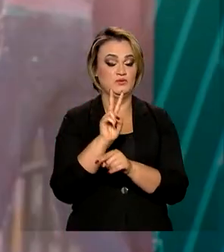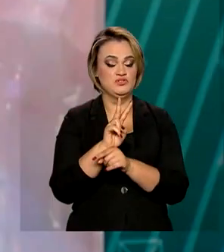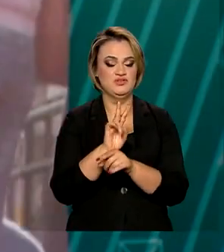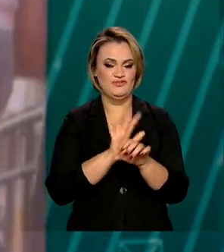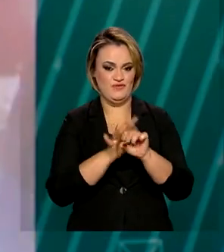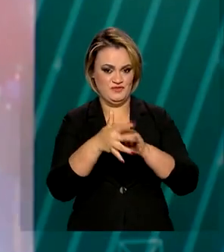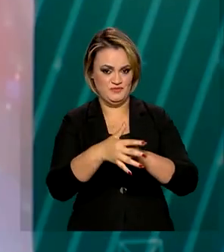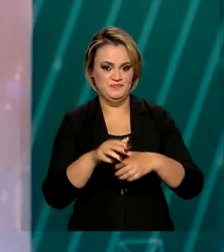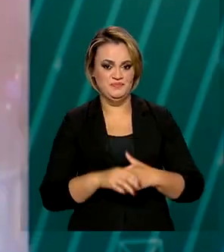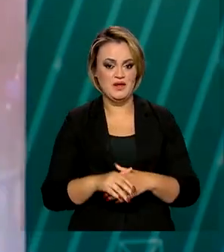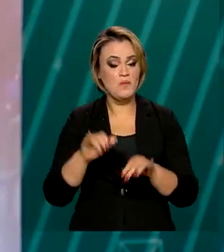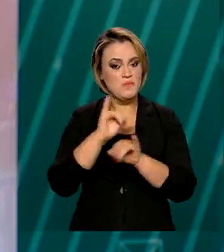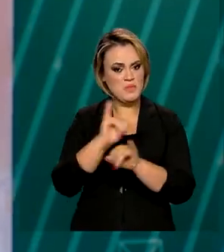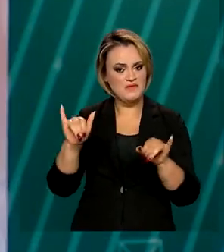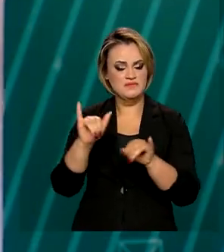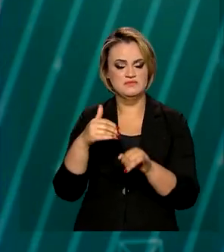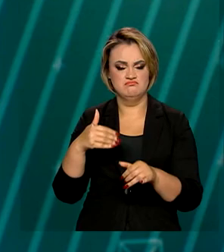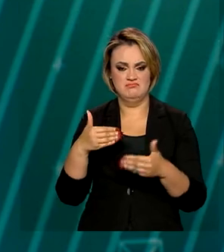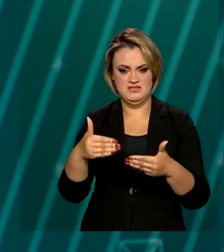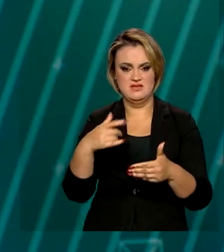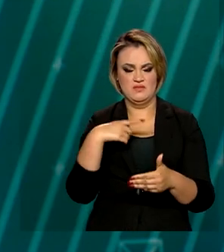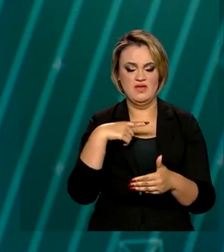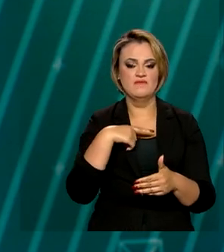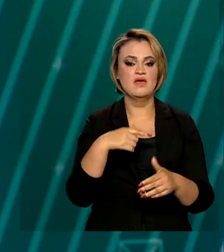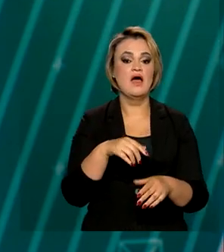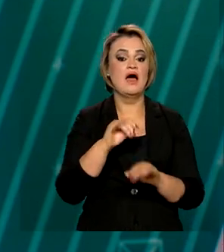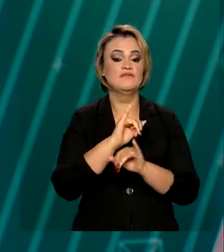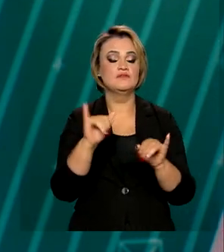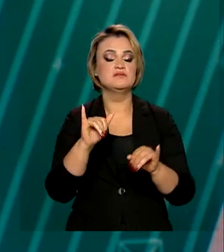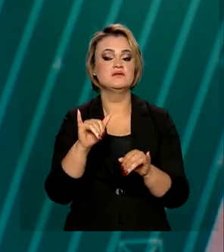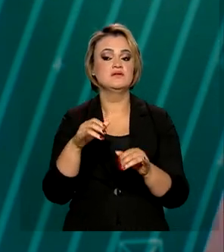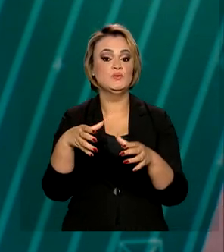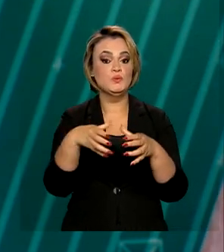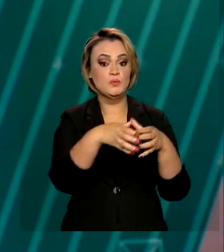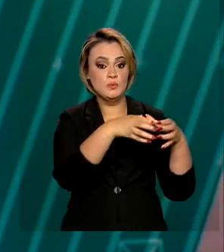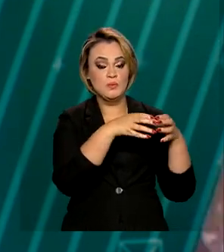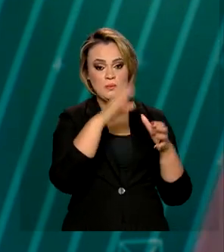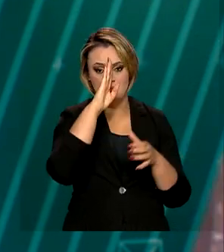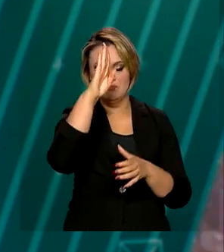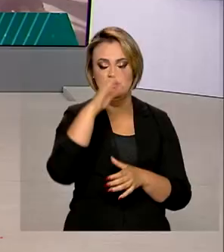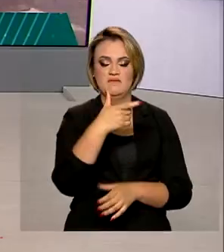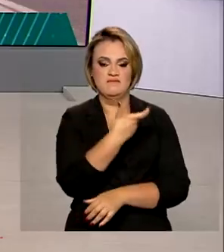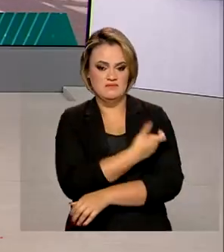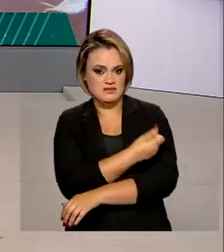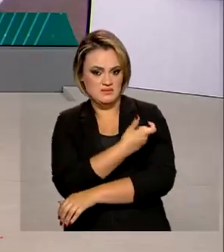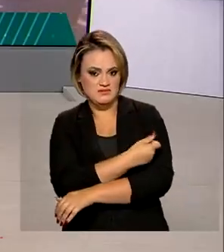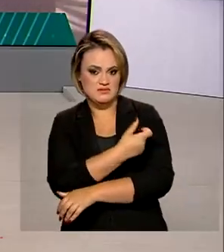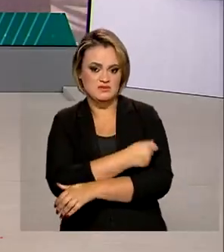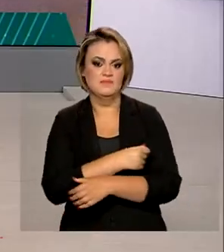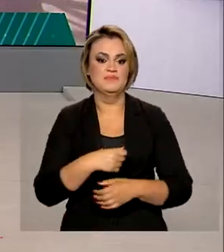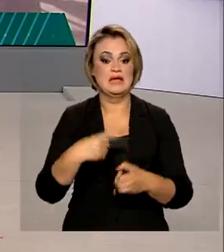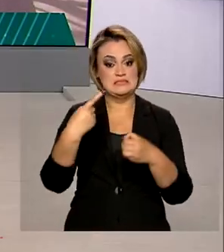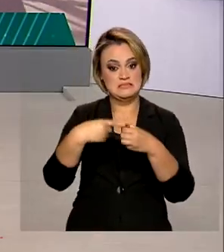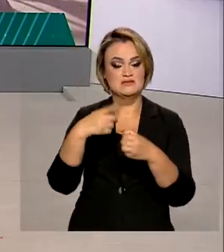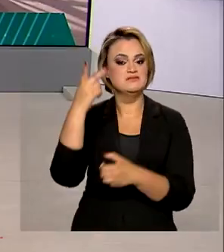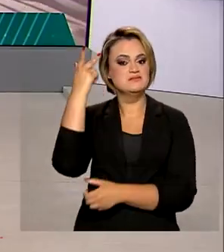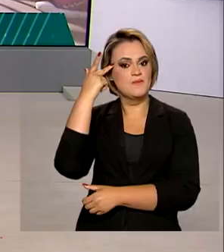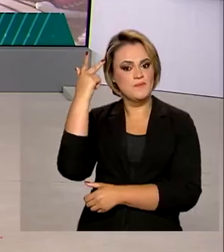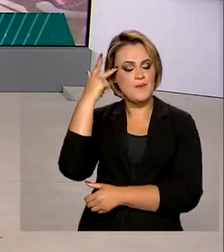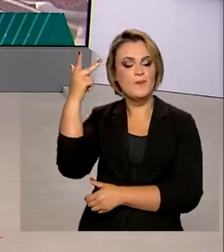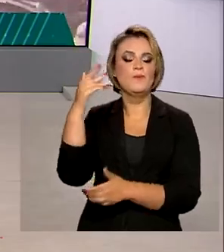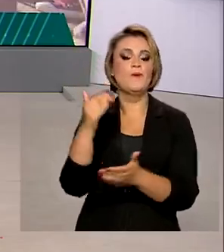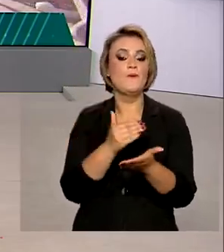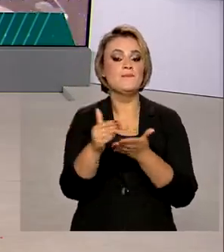Segundo uma nota técnica do Ministério, a imunização deve ser feita por grupos prioritários. E a cidade de São Paulo